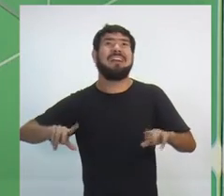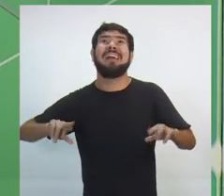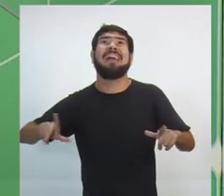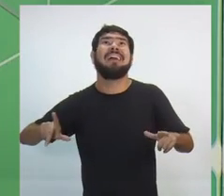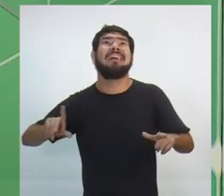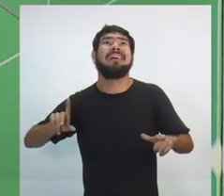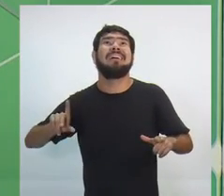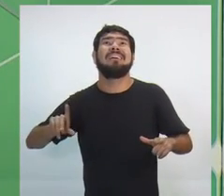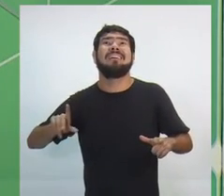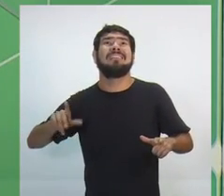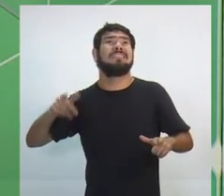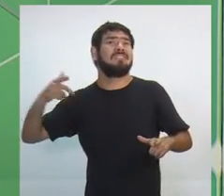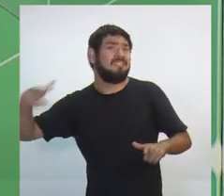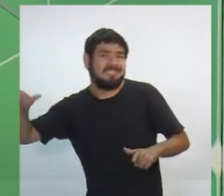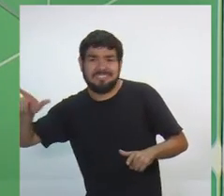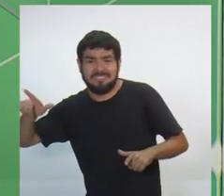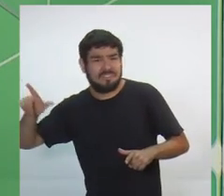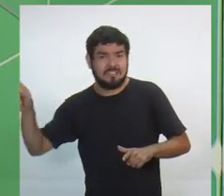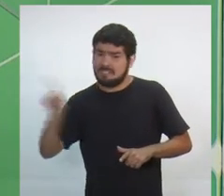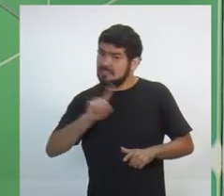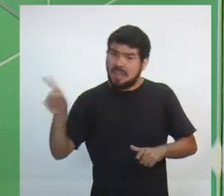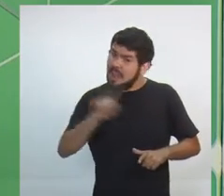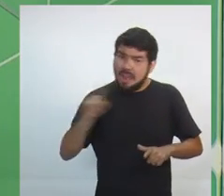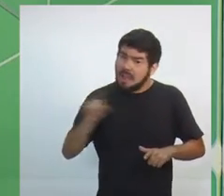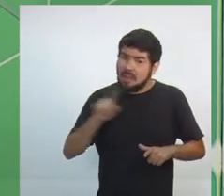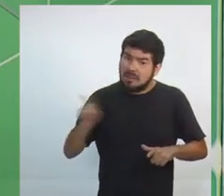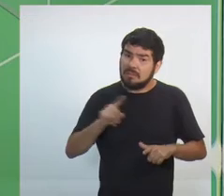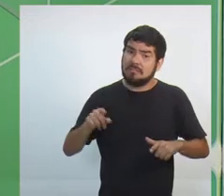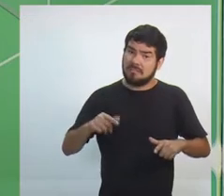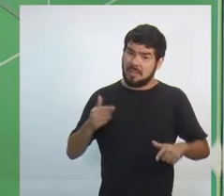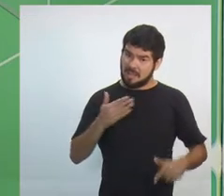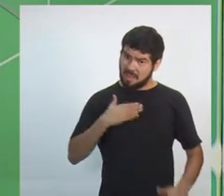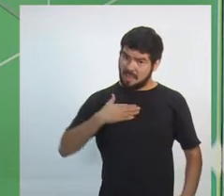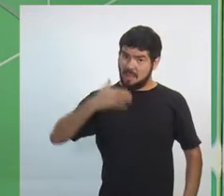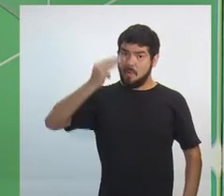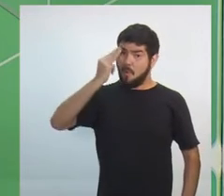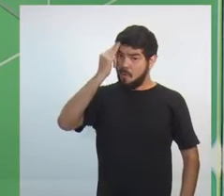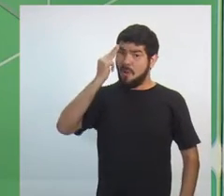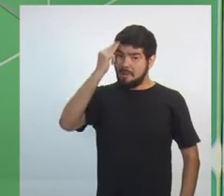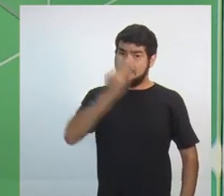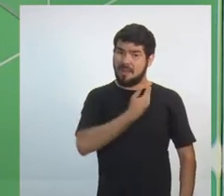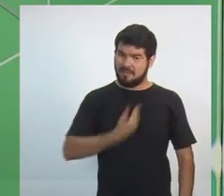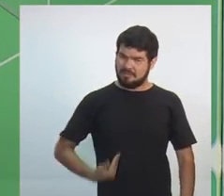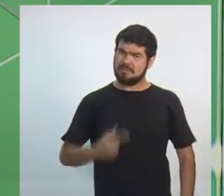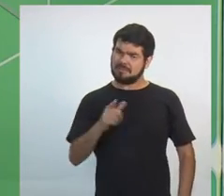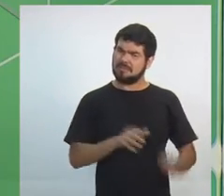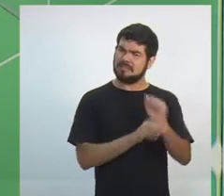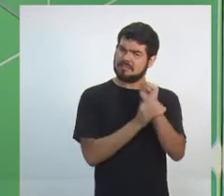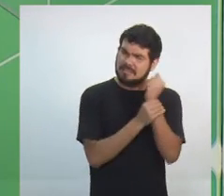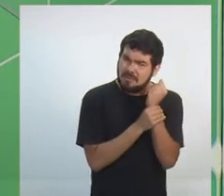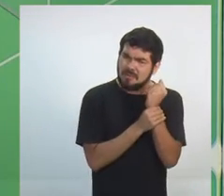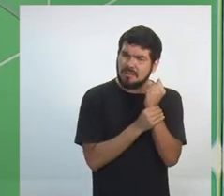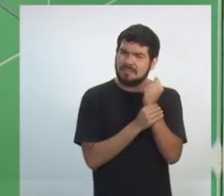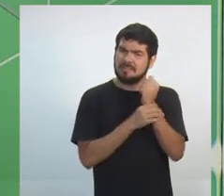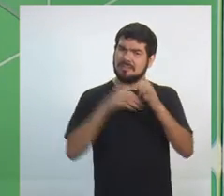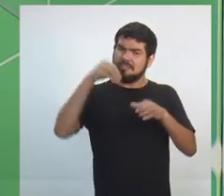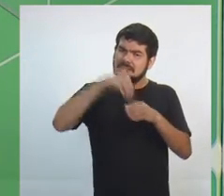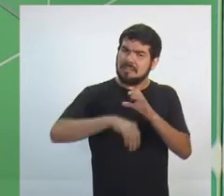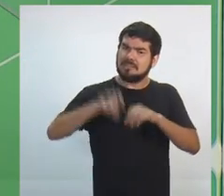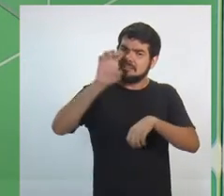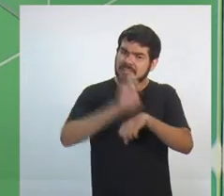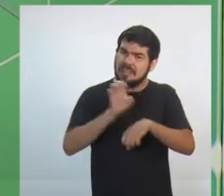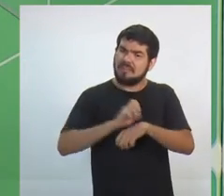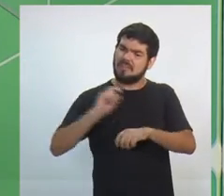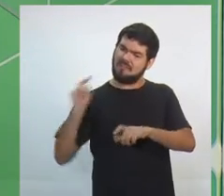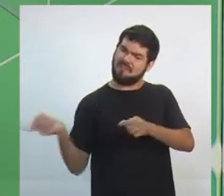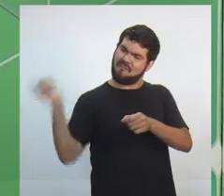trabalho. Pode confiar. O Omar, como governador, você terá segurança que o Estado do Amazonas retomará o